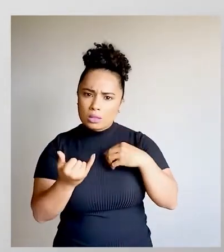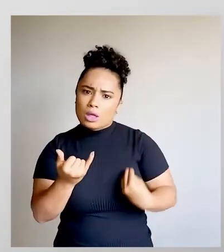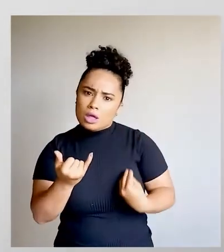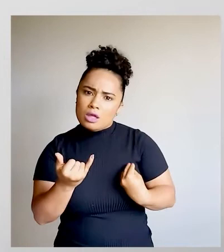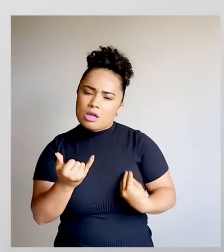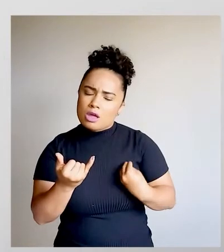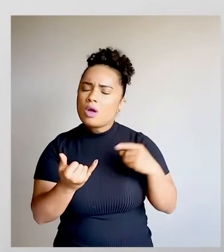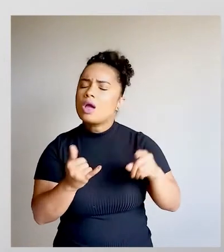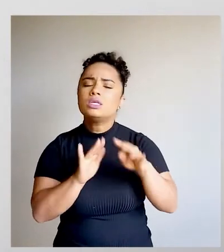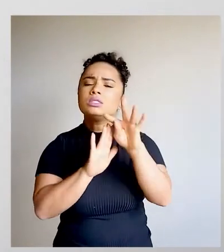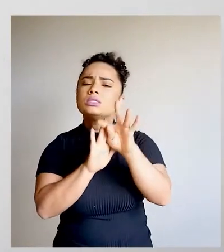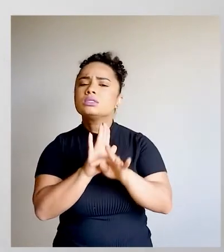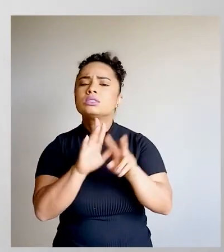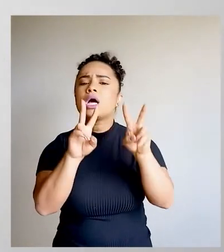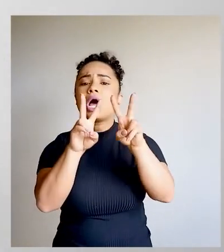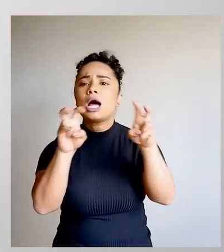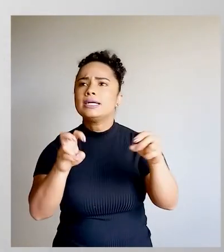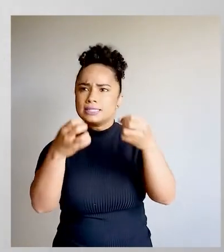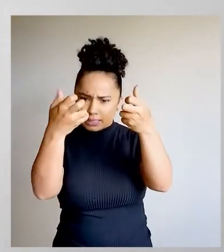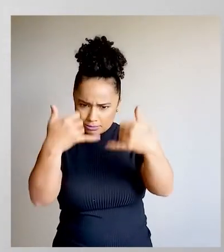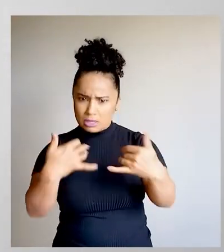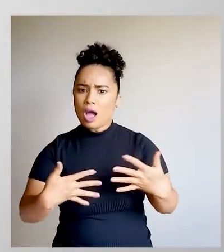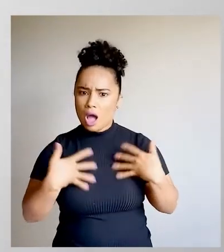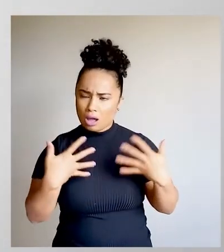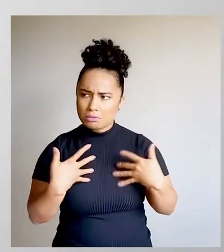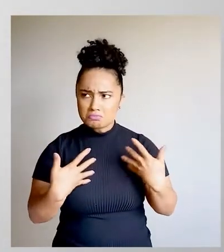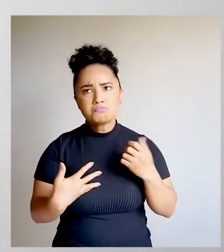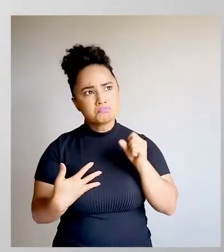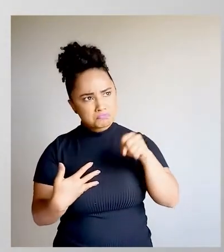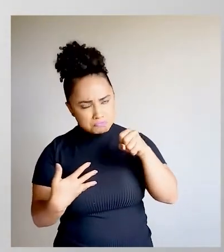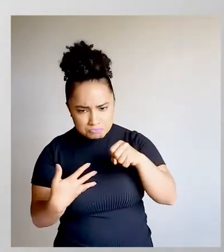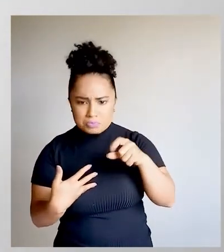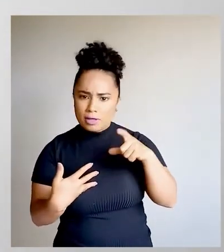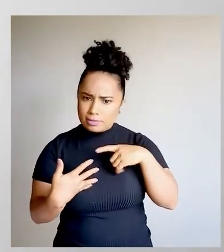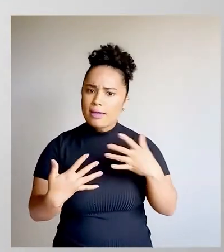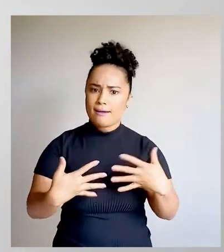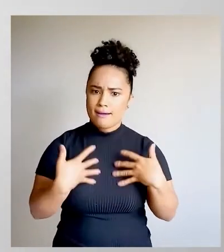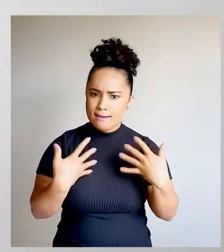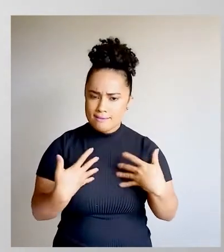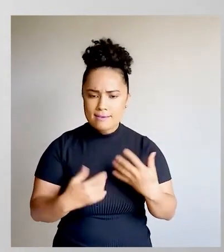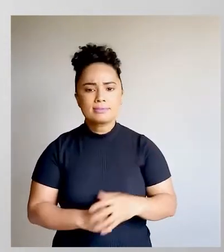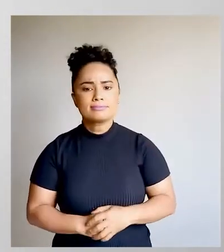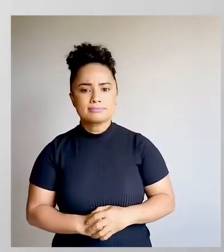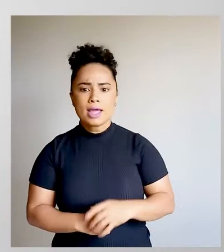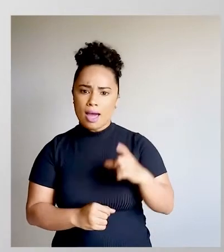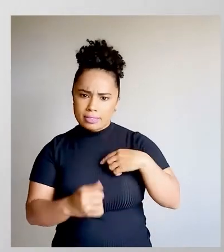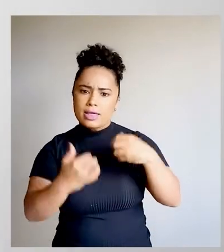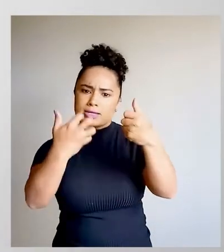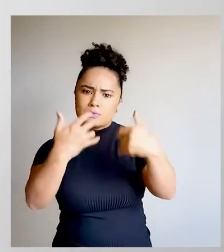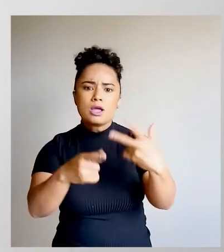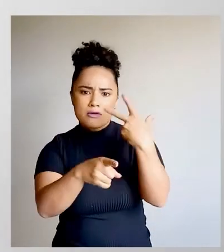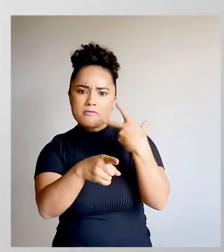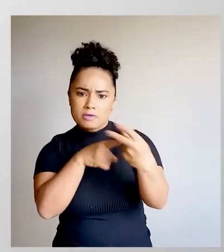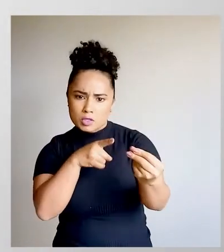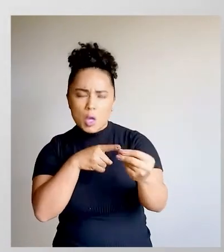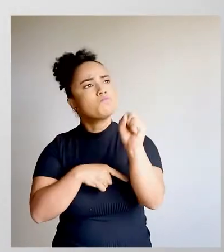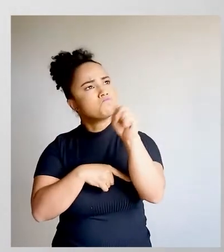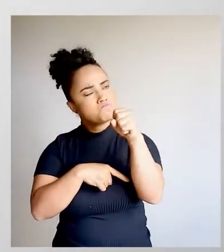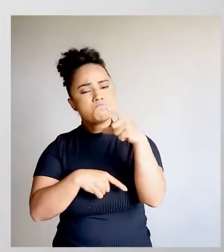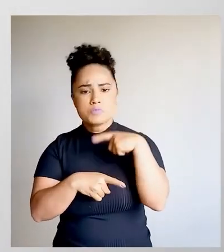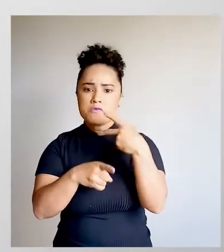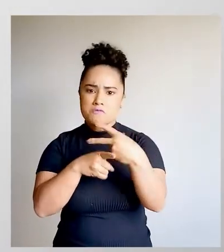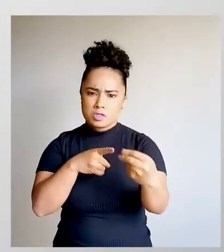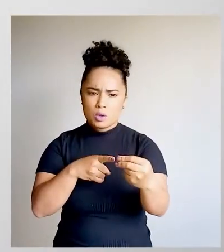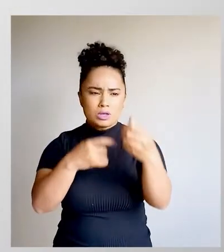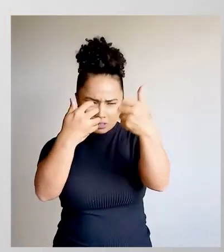qual tema? Está falando de alegria? De certa forma, tem uma alegria. Está falando sobre vitória? Tem vitória. Está falando sobre